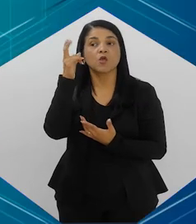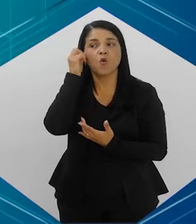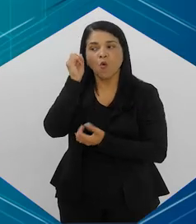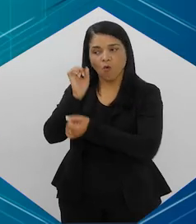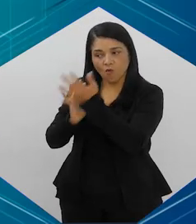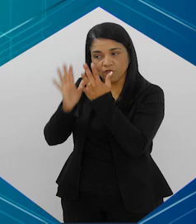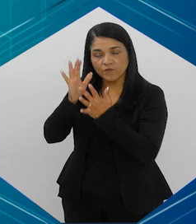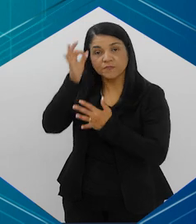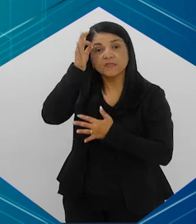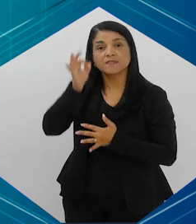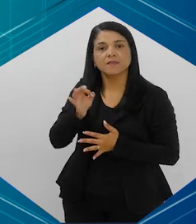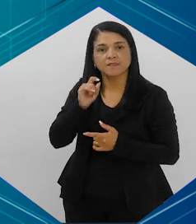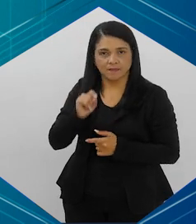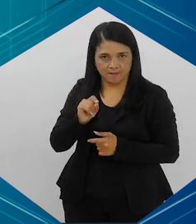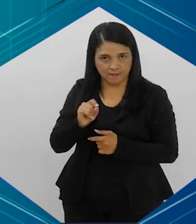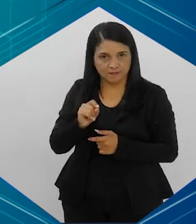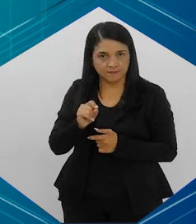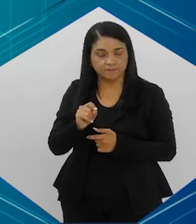entender.